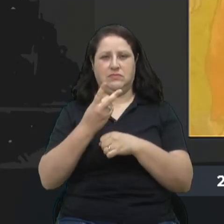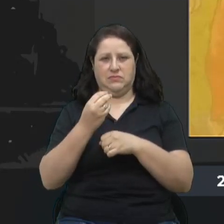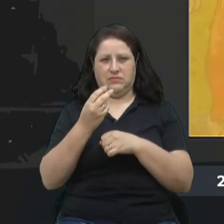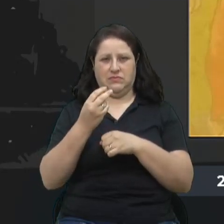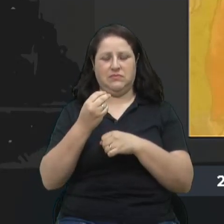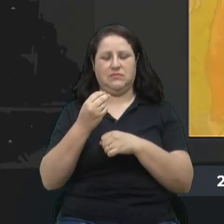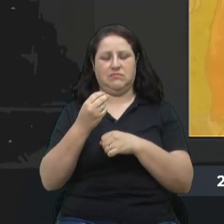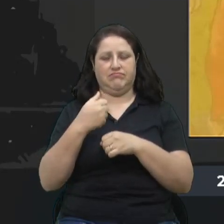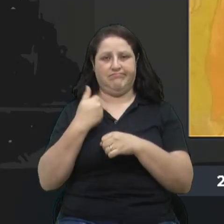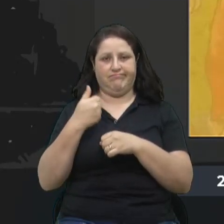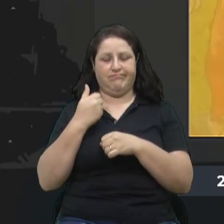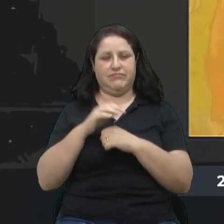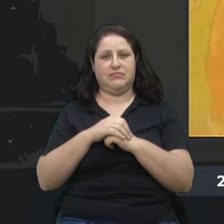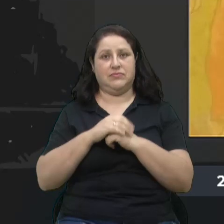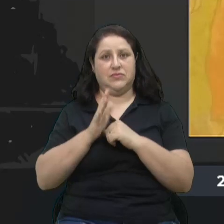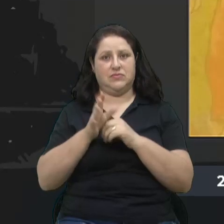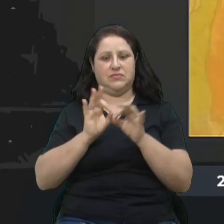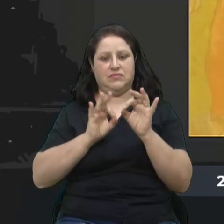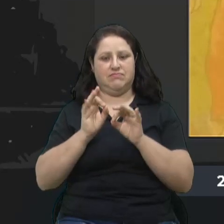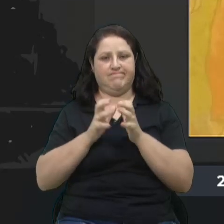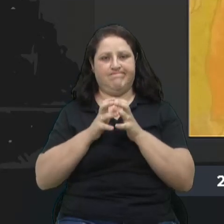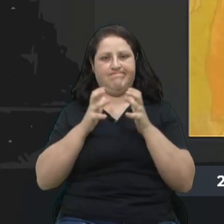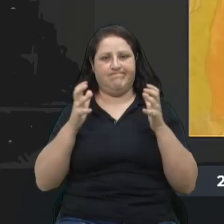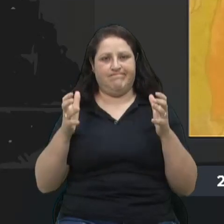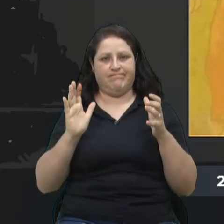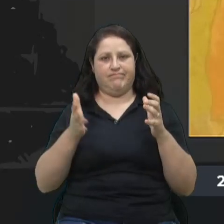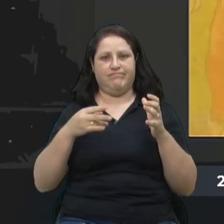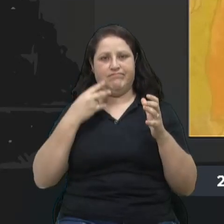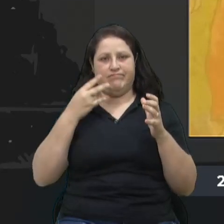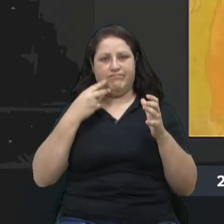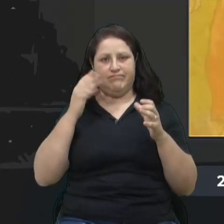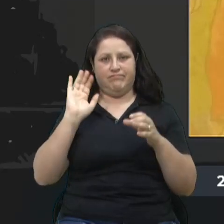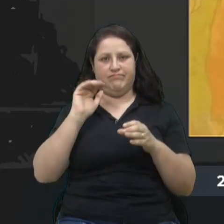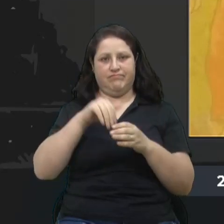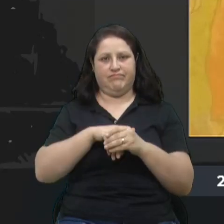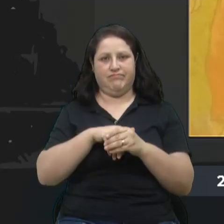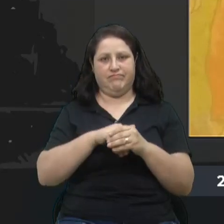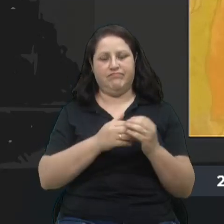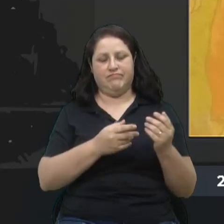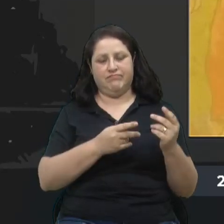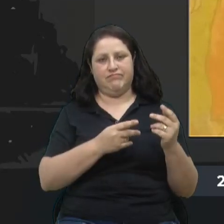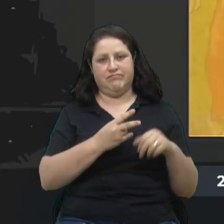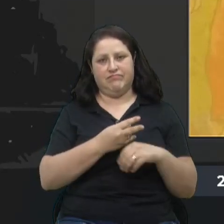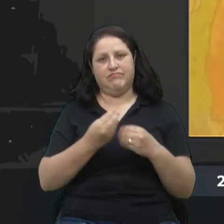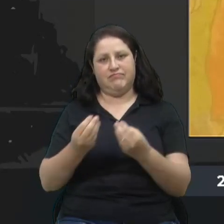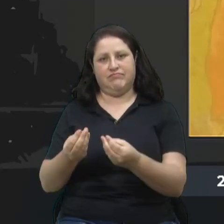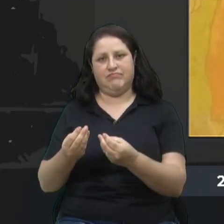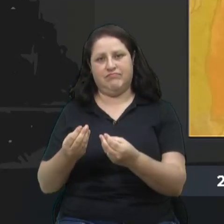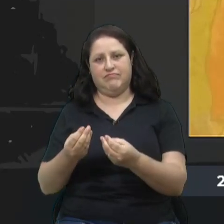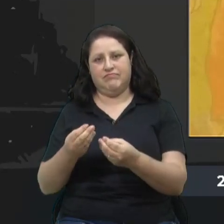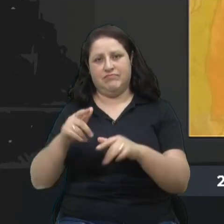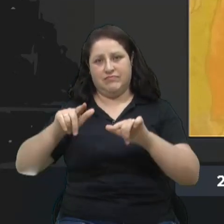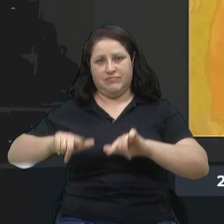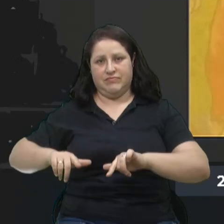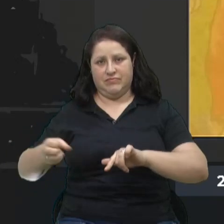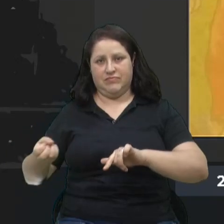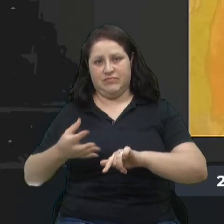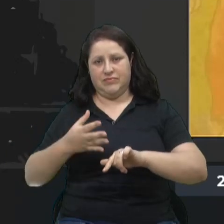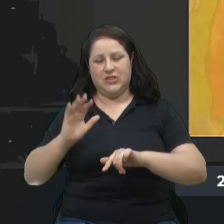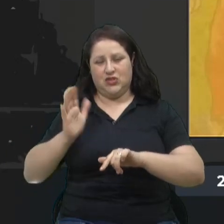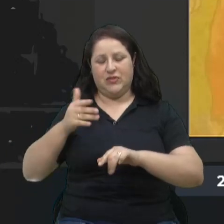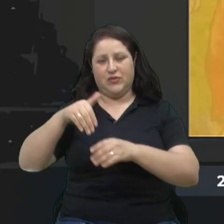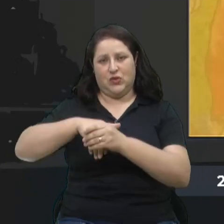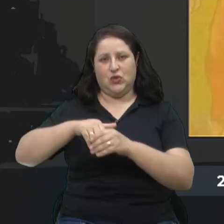está com um projeto muito grande já. A Câmara já votou aqui a cedência do espaço para a nova sede. E o